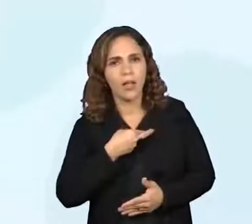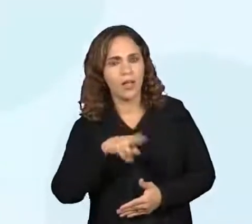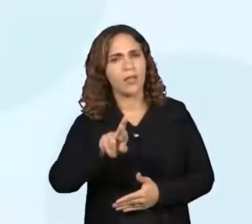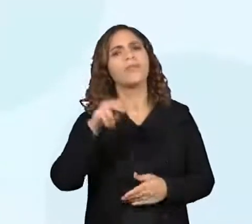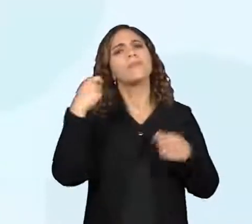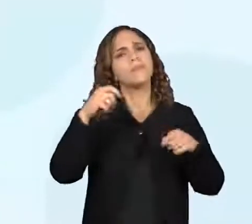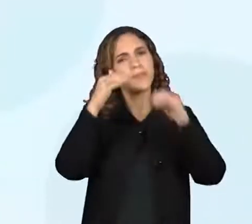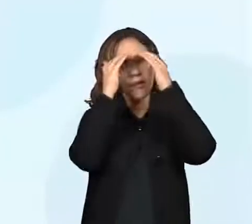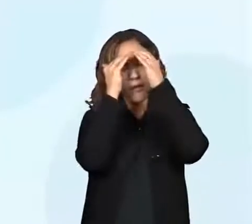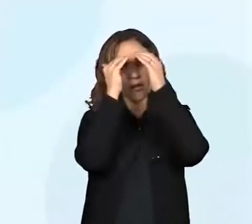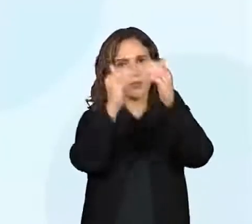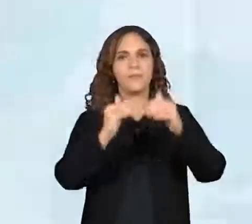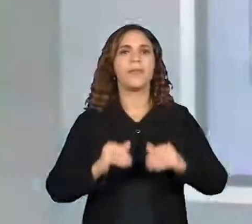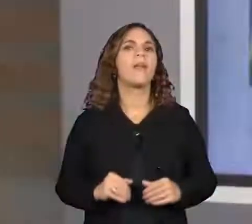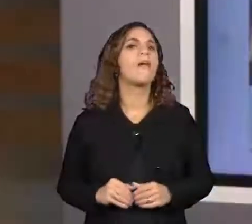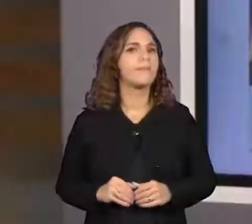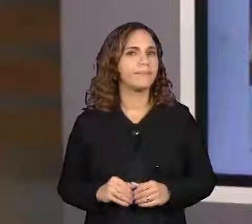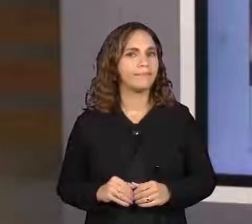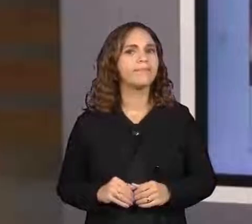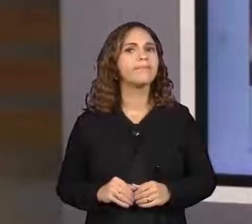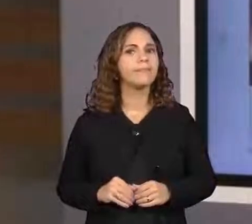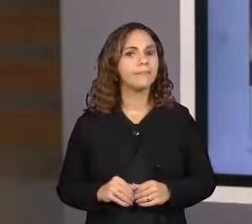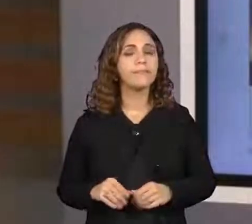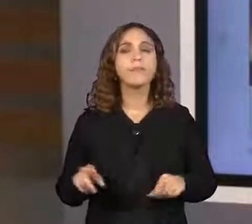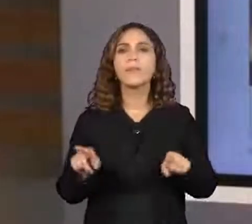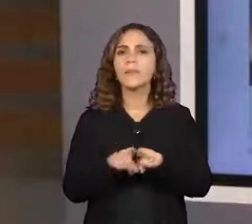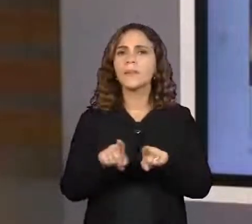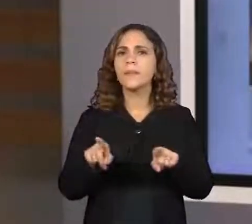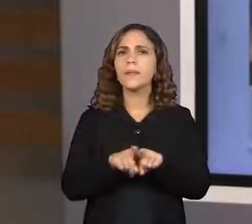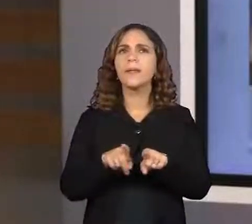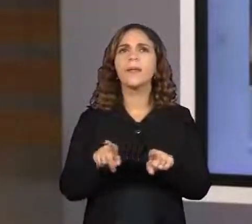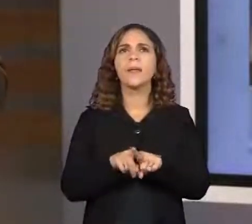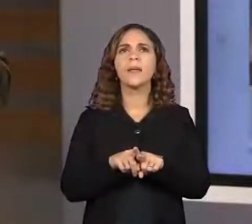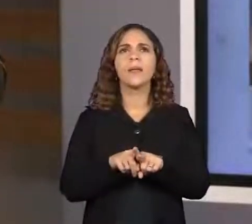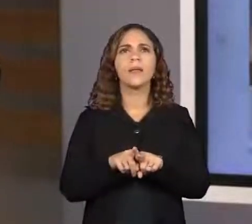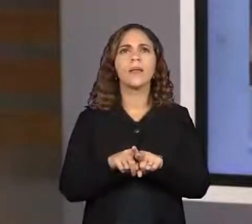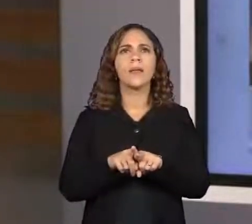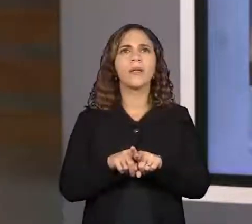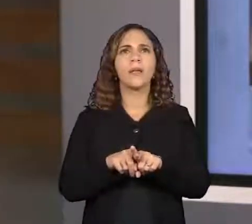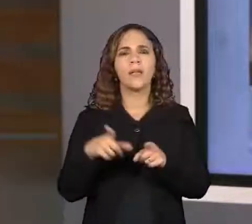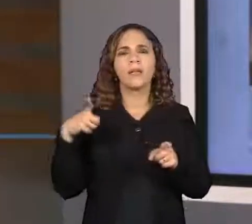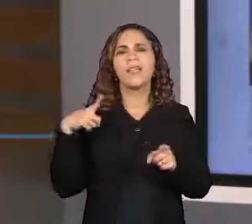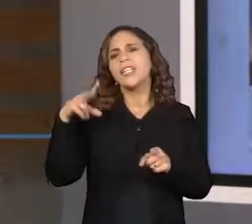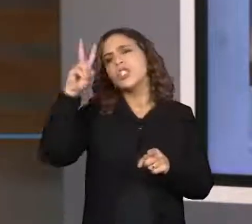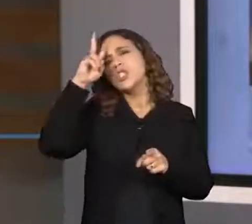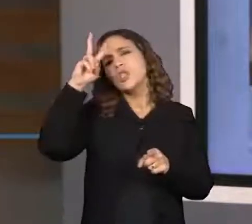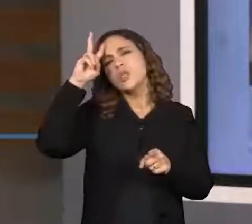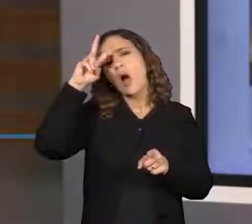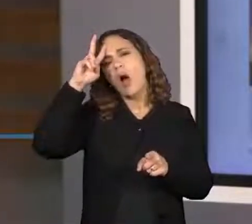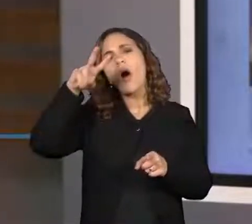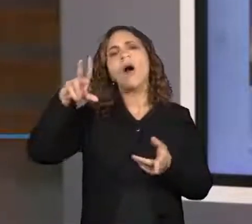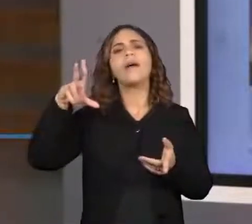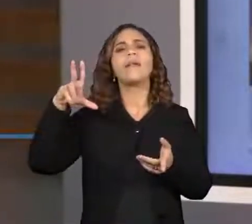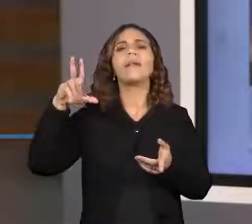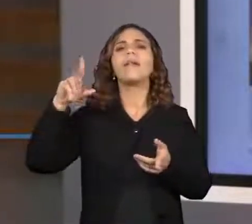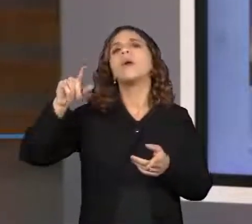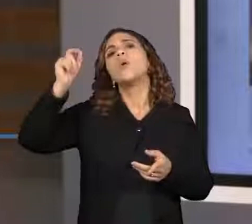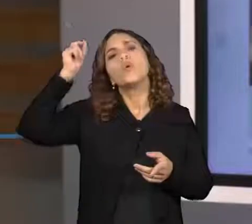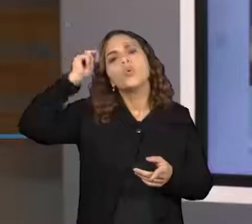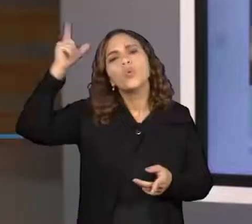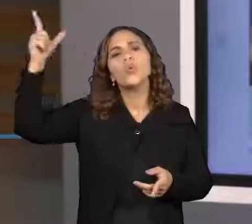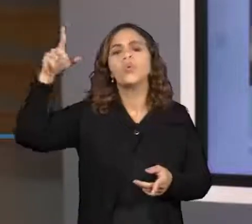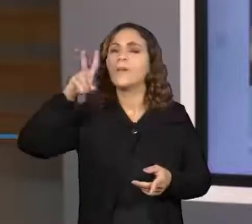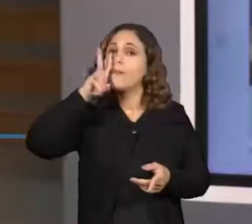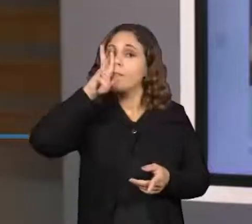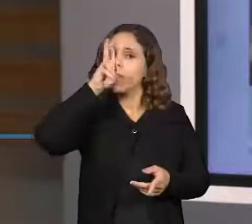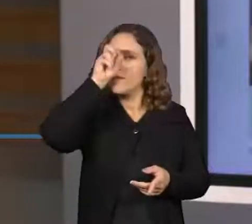respeitada, que deve ter toda... Tem toda uma história cultural por trás. Então, é muito